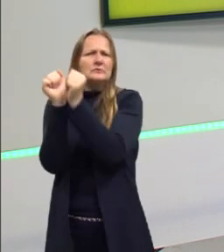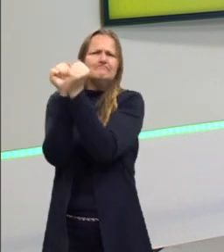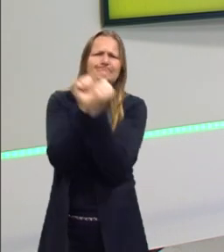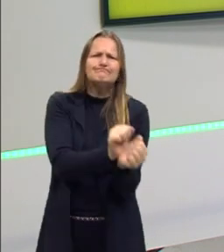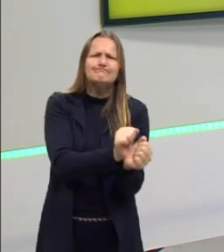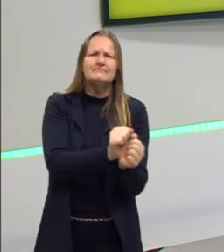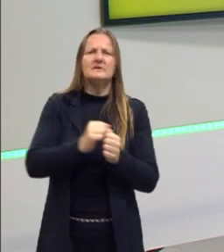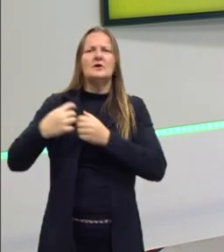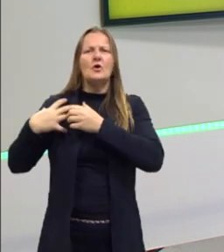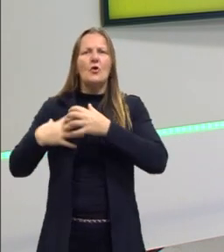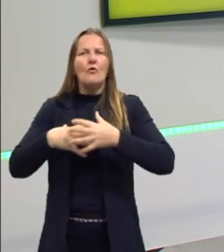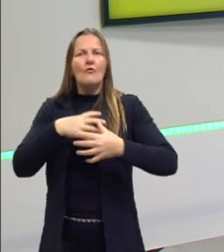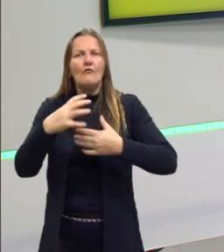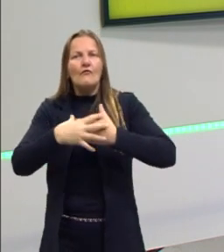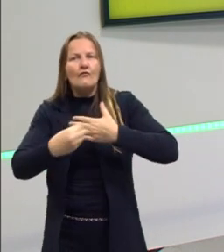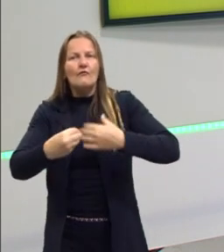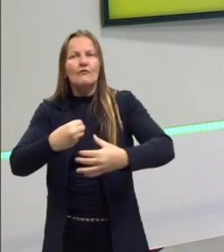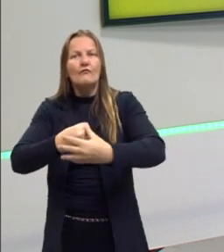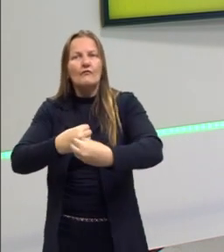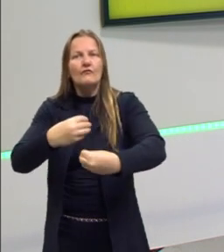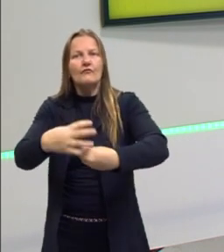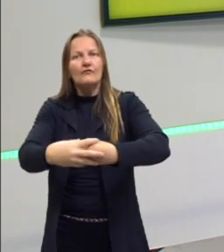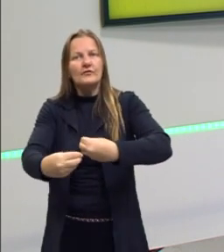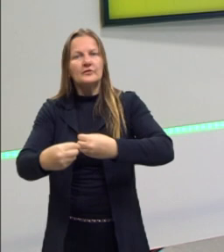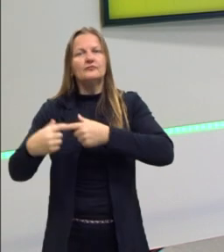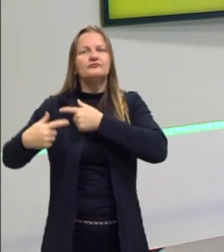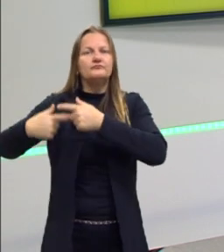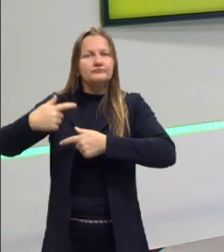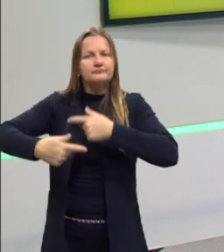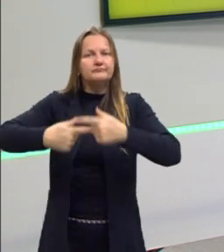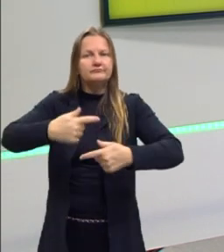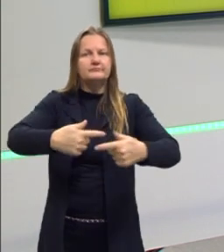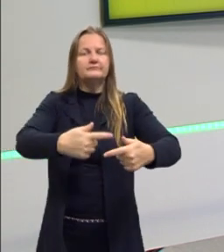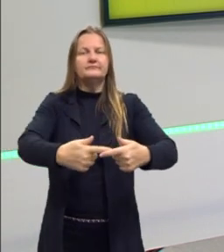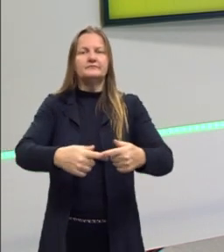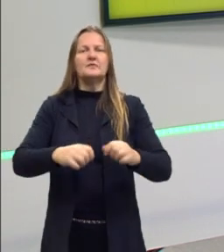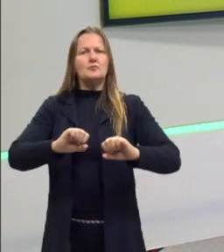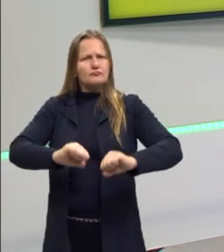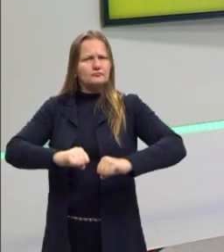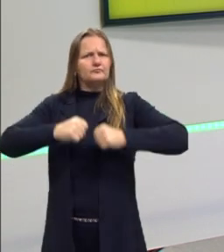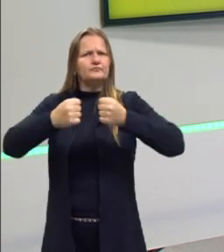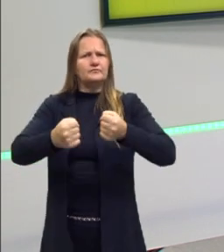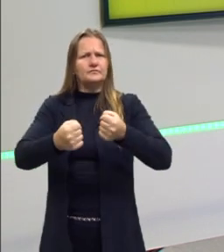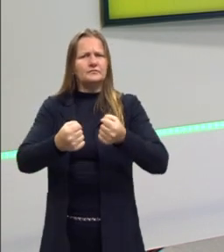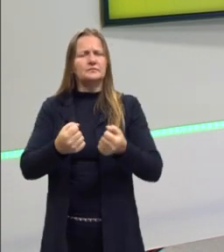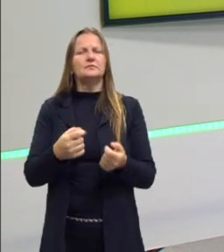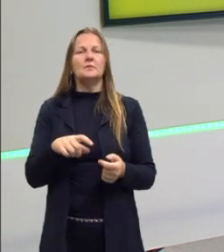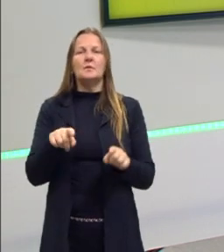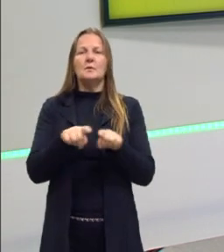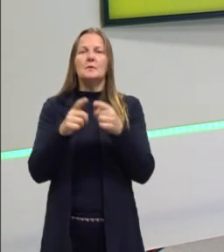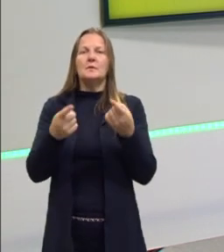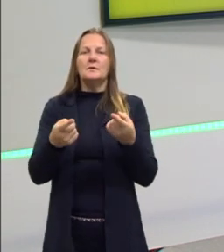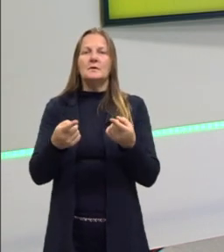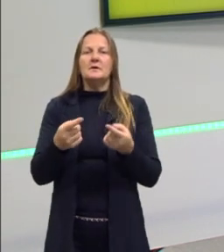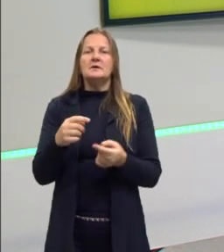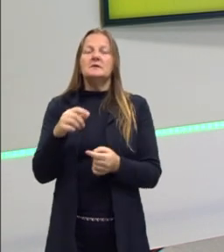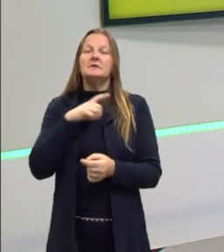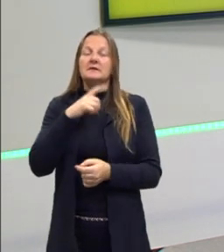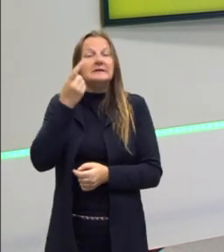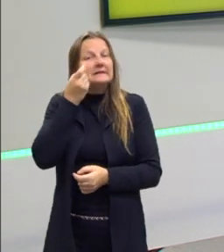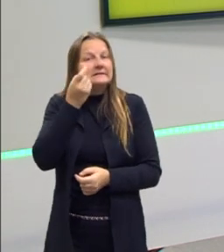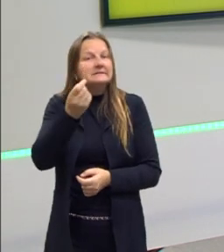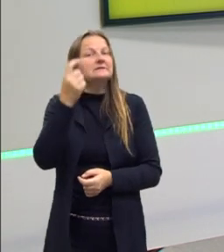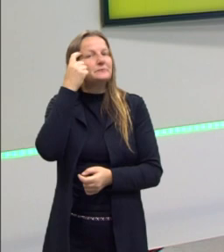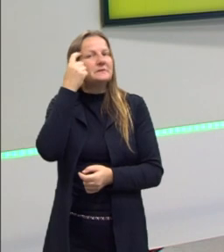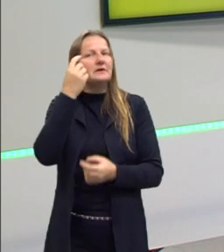descendentes, que eles também entravam nessas revoltas, tentando defender os seus interesses. E isso é uma questão interessante